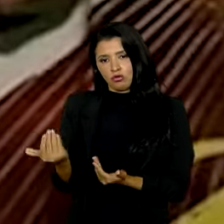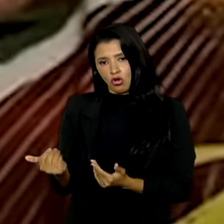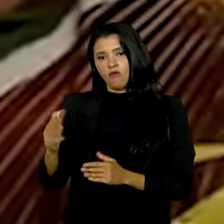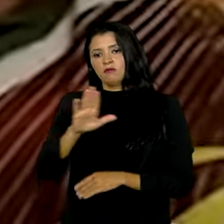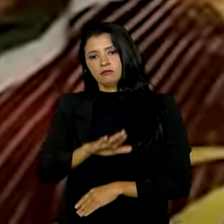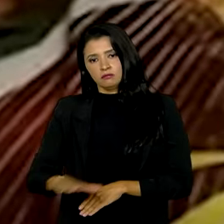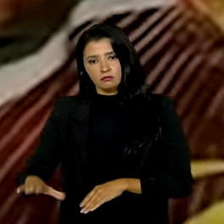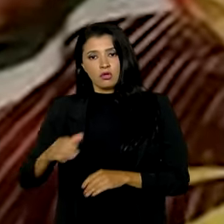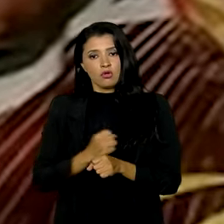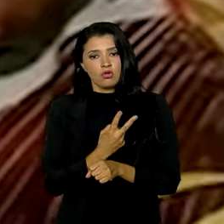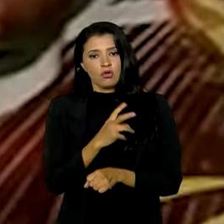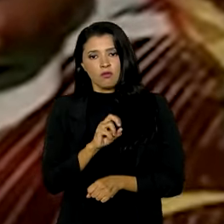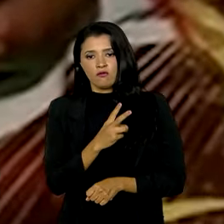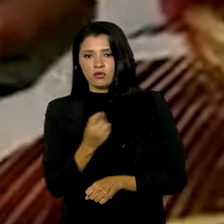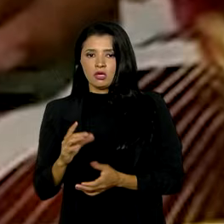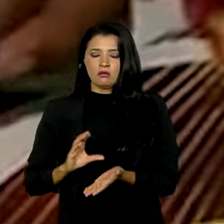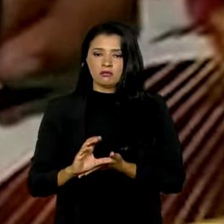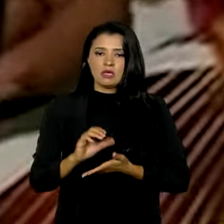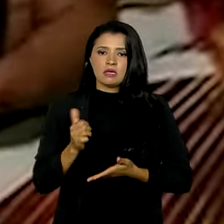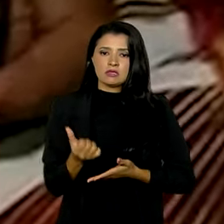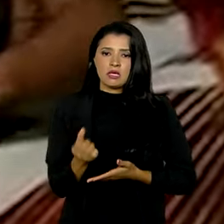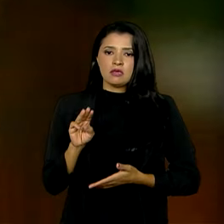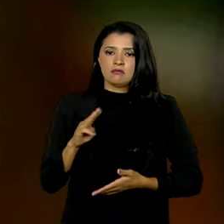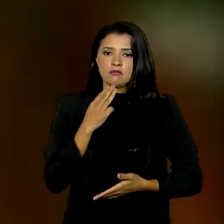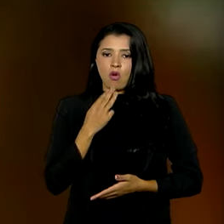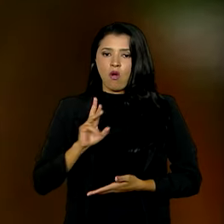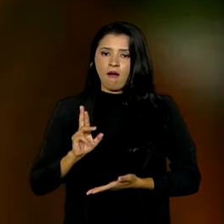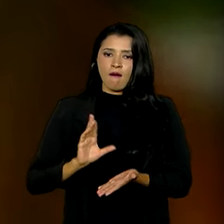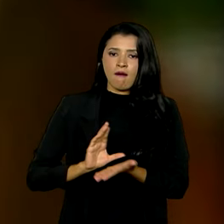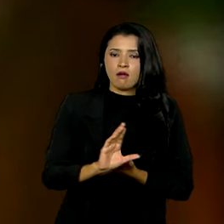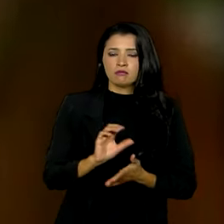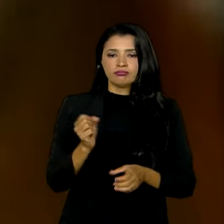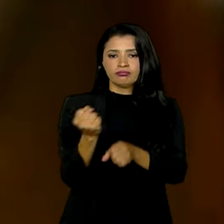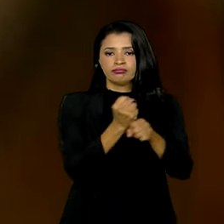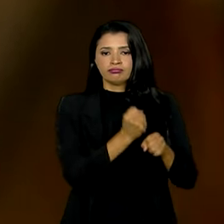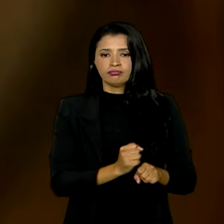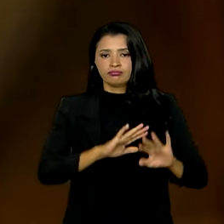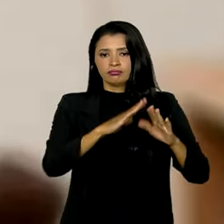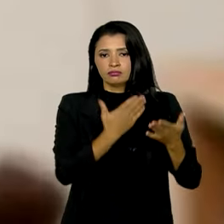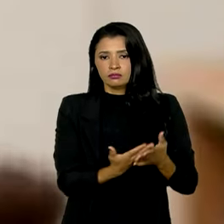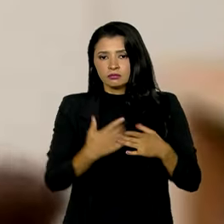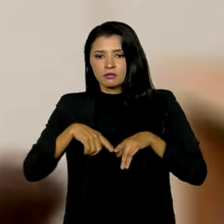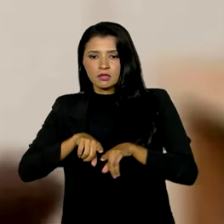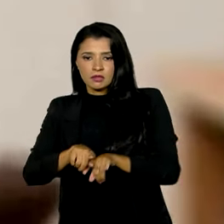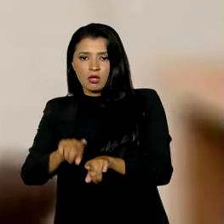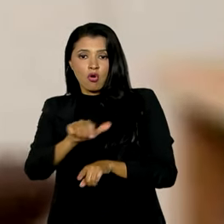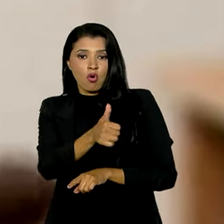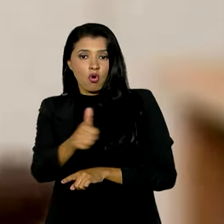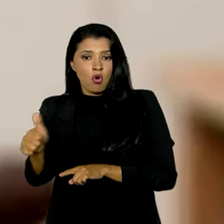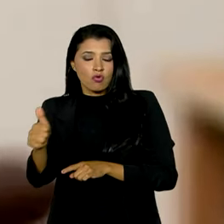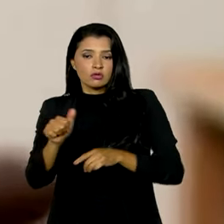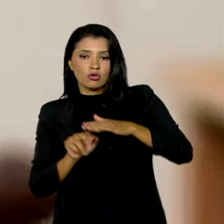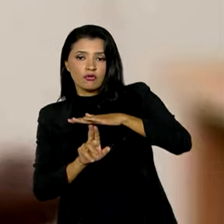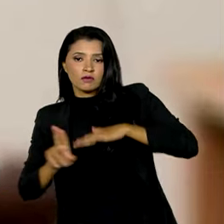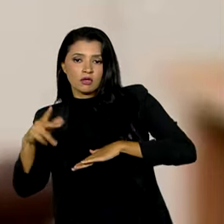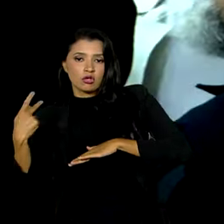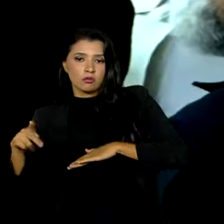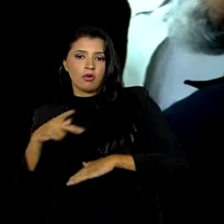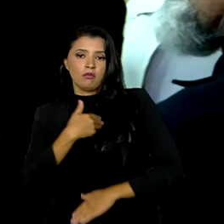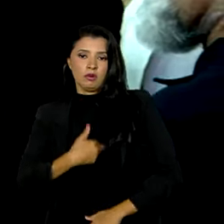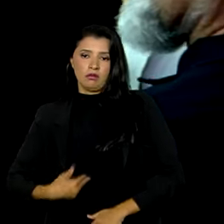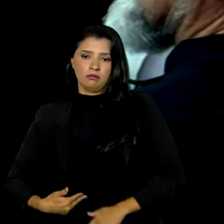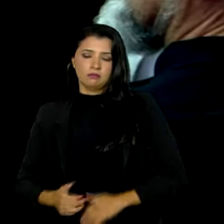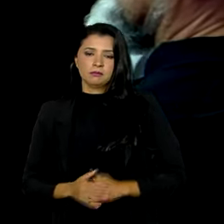foram aplicados 6 milhões de reais para a concretização da escola, em parceria com 11 universidades públicas.